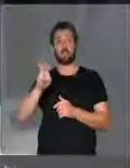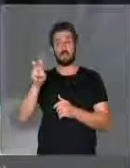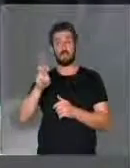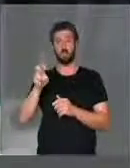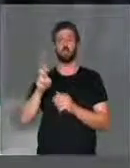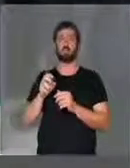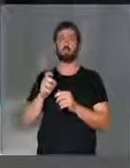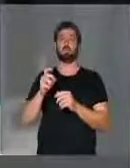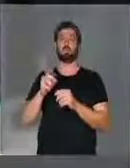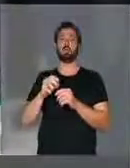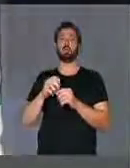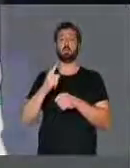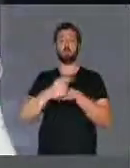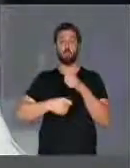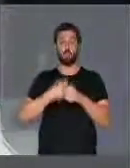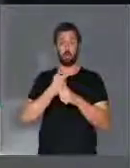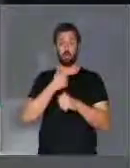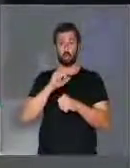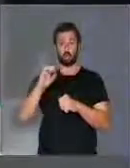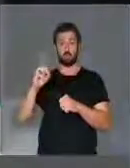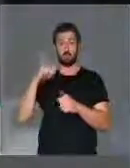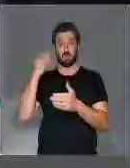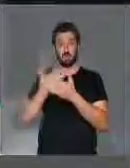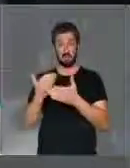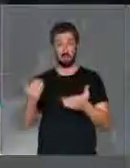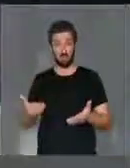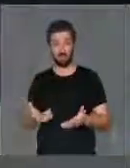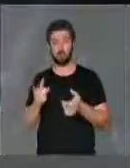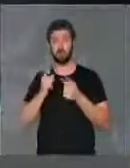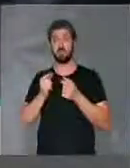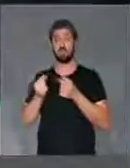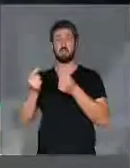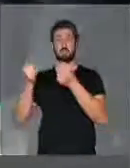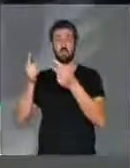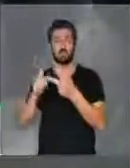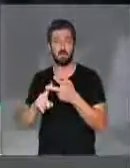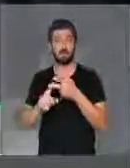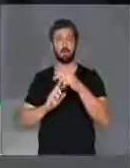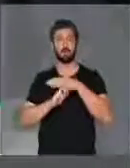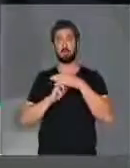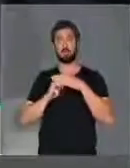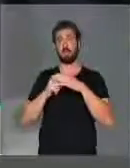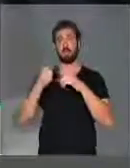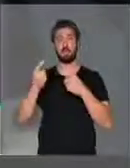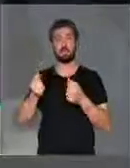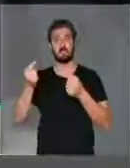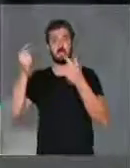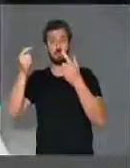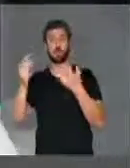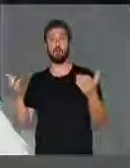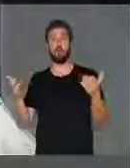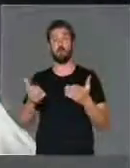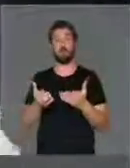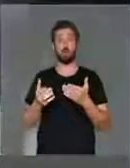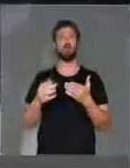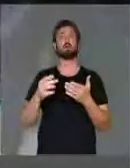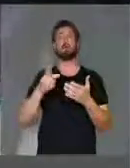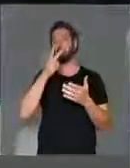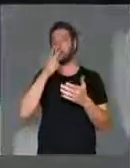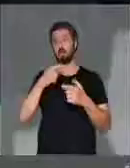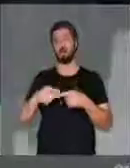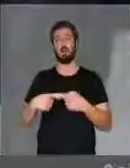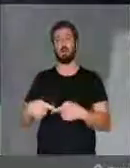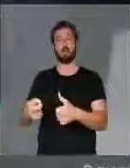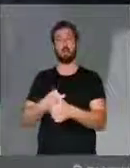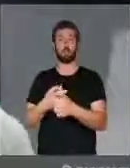desde o ano 2000, as elites, o grande empresariado atual, também parece que vive de